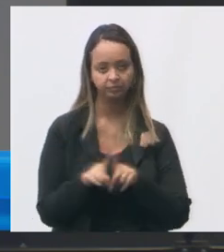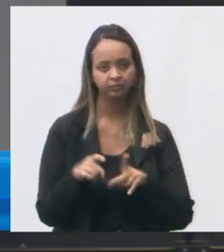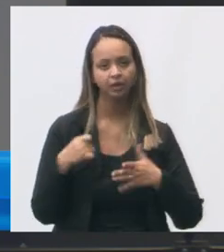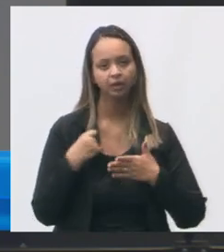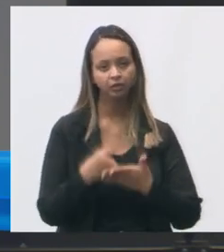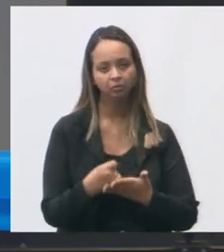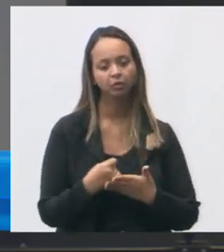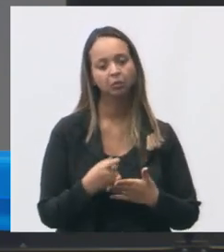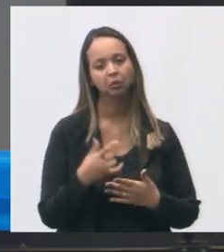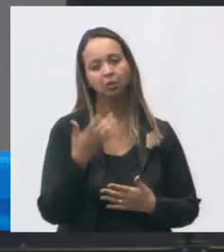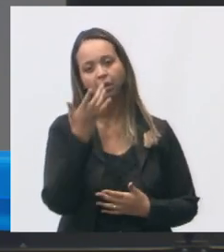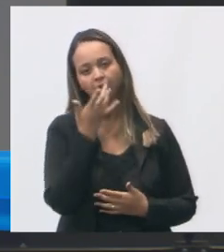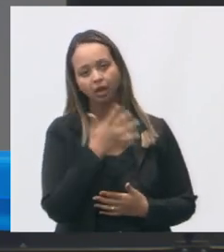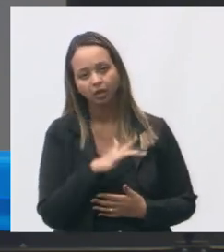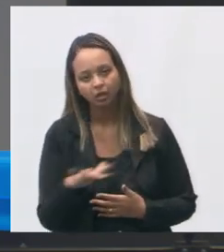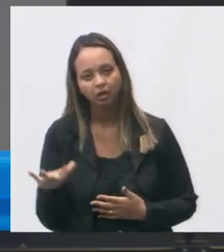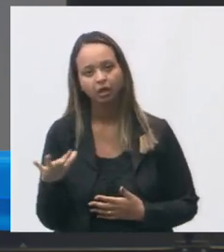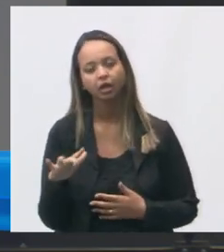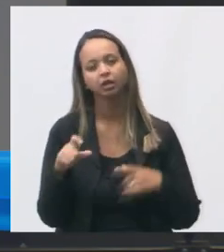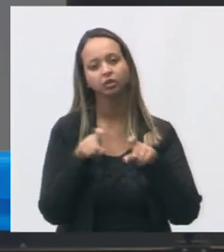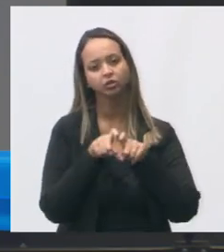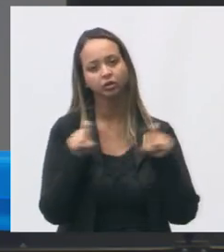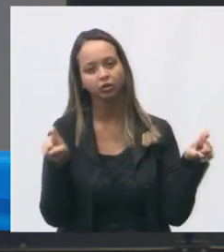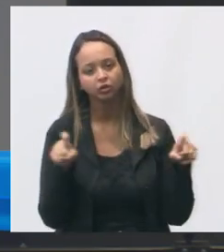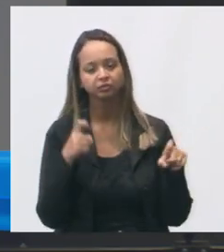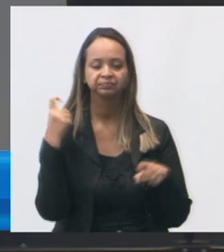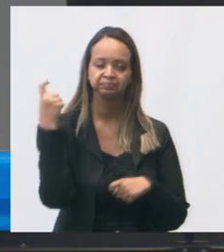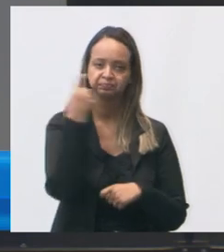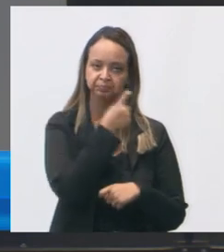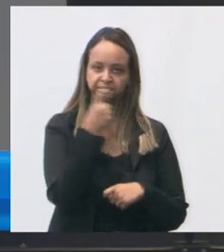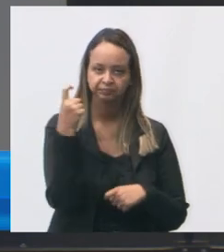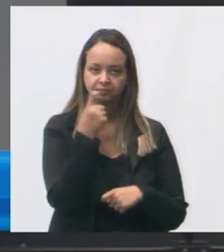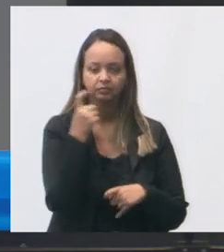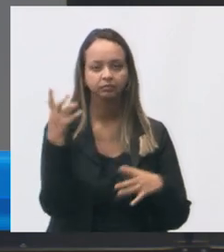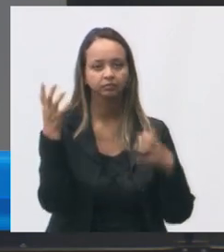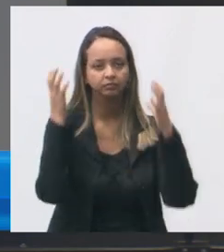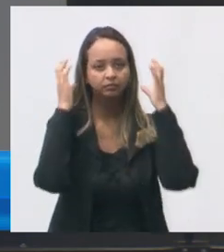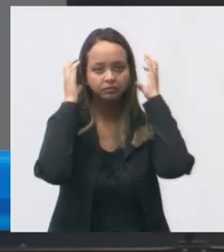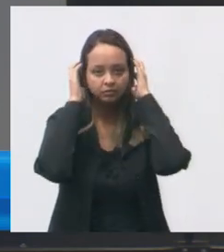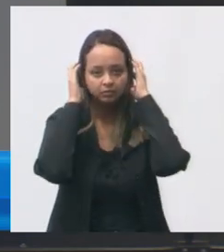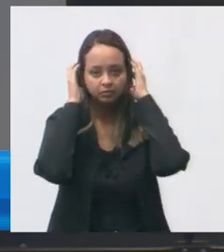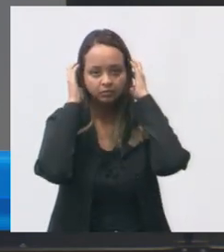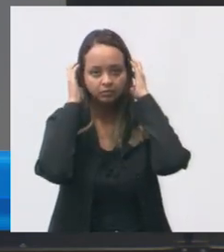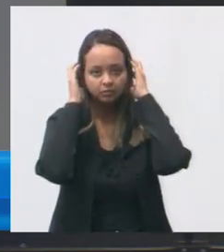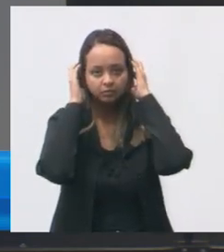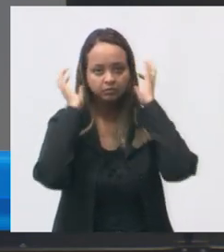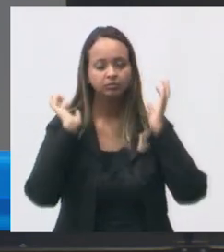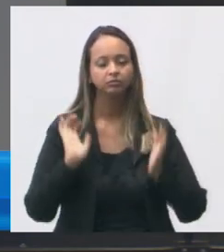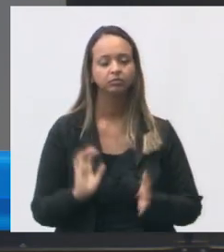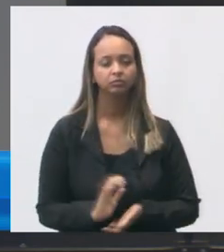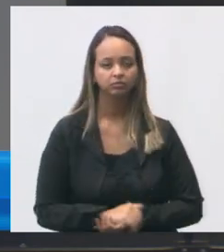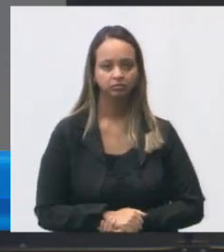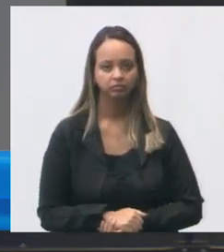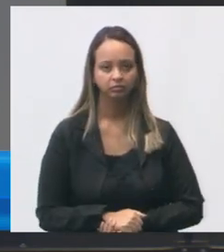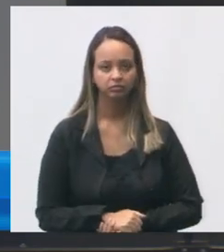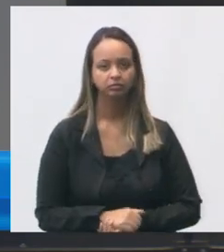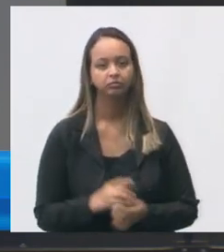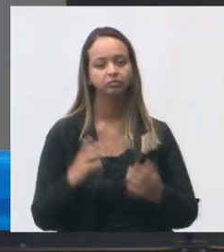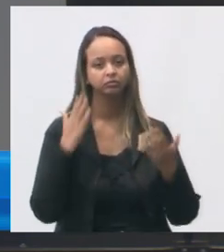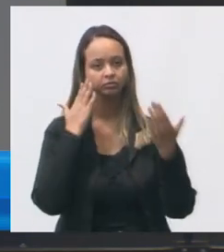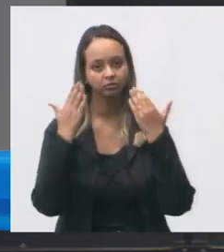pediátrico ginecologia odontologia fono fono fono fono diologia e